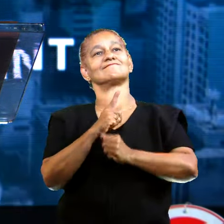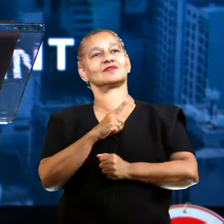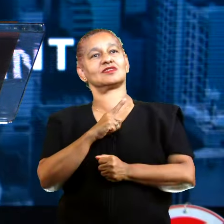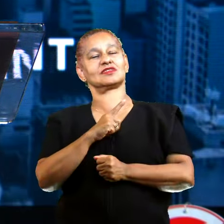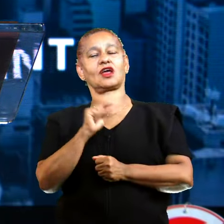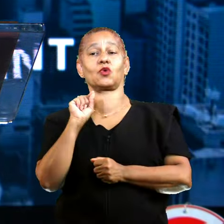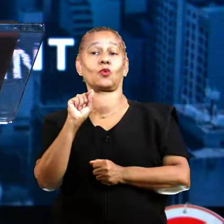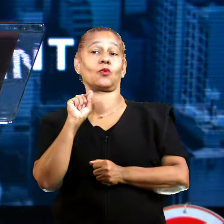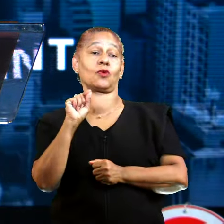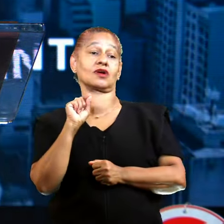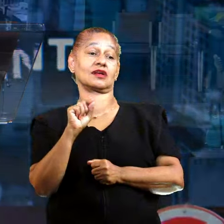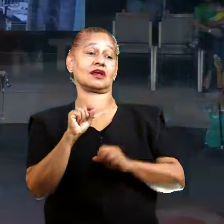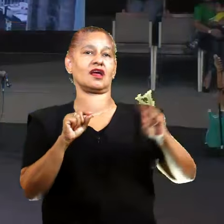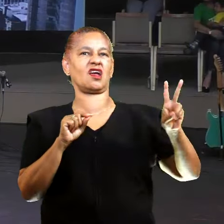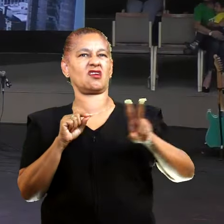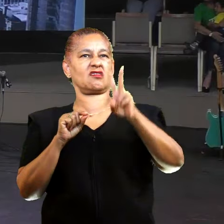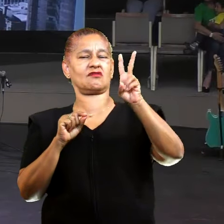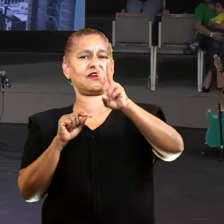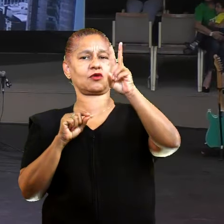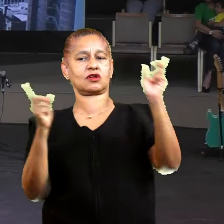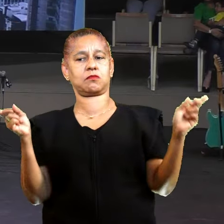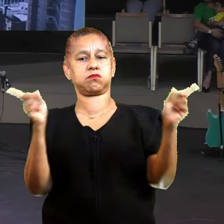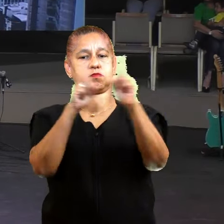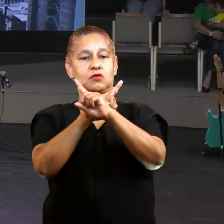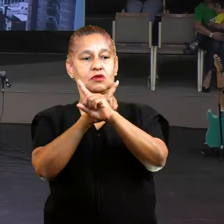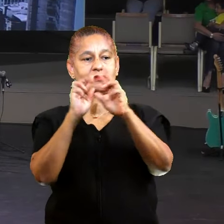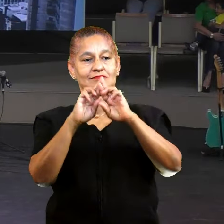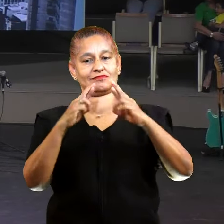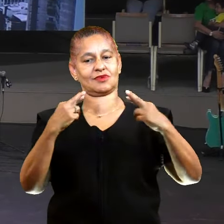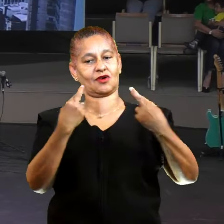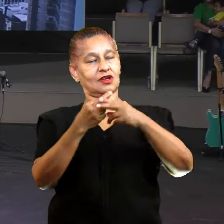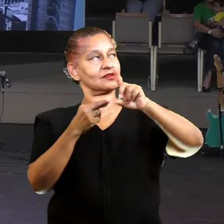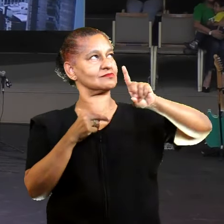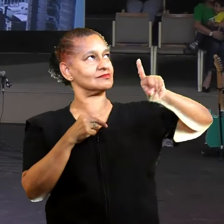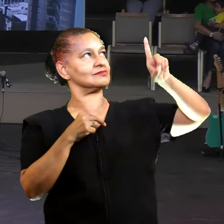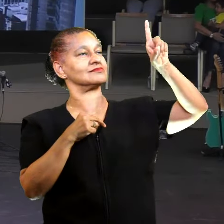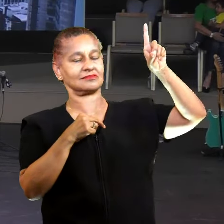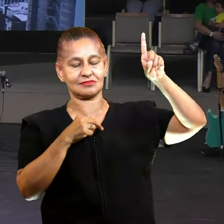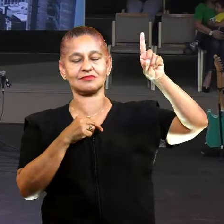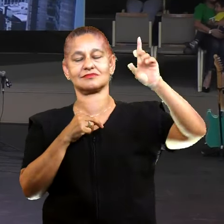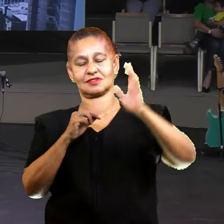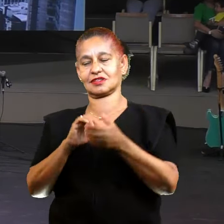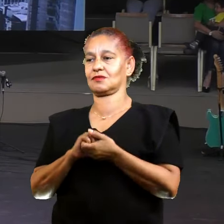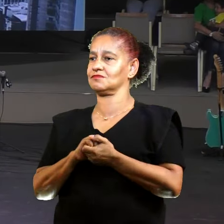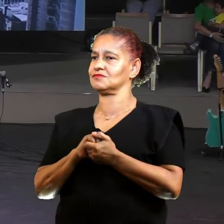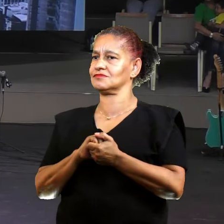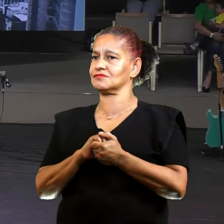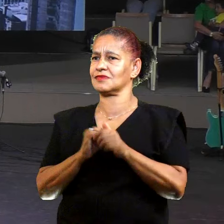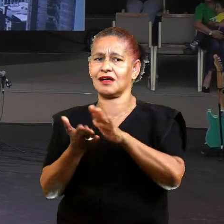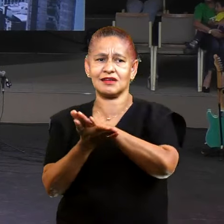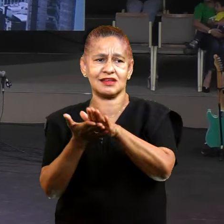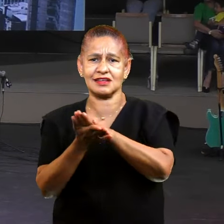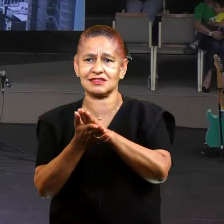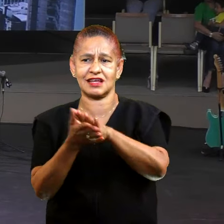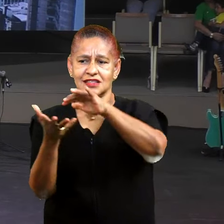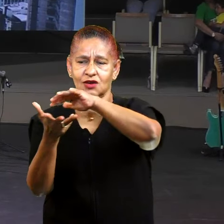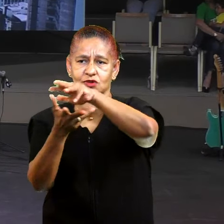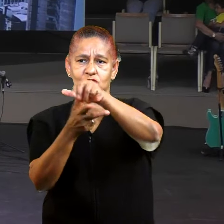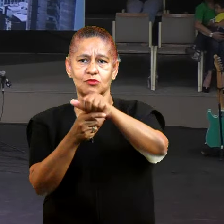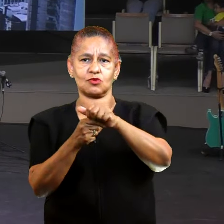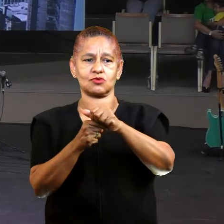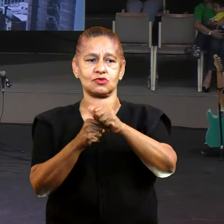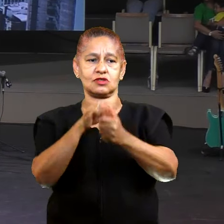valores contrários ao reino de Deus. Eu acho interessante, gente, nada contra o mundo pet.